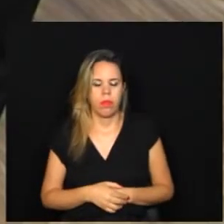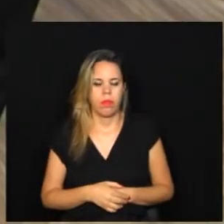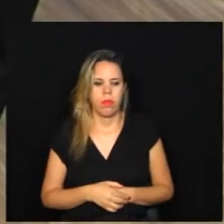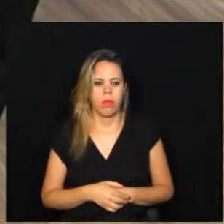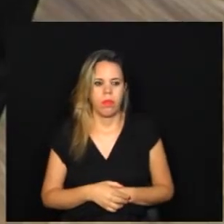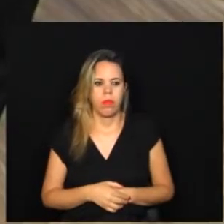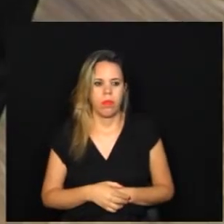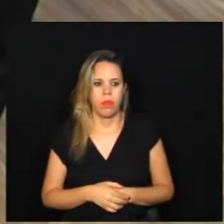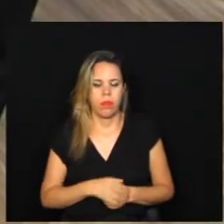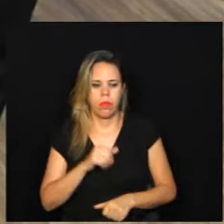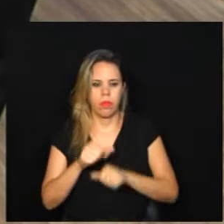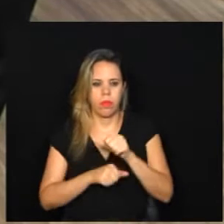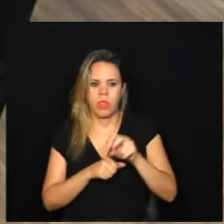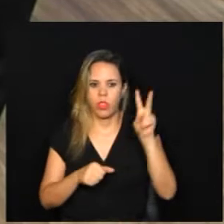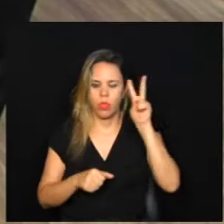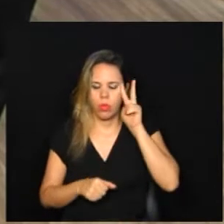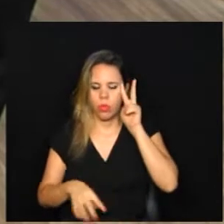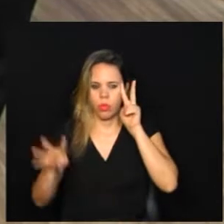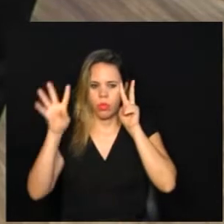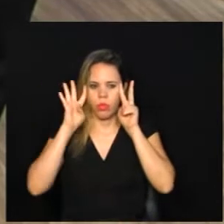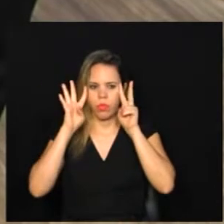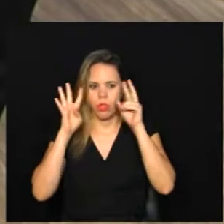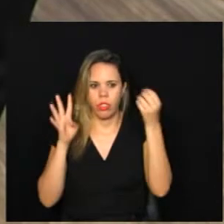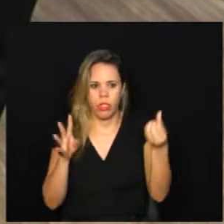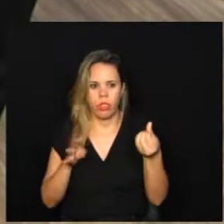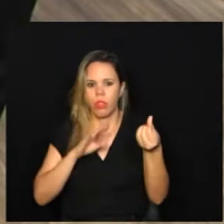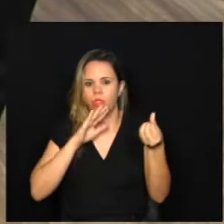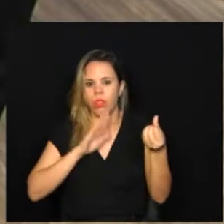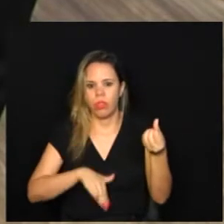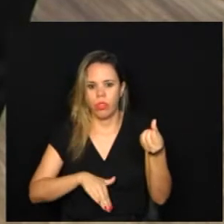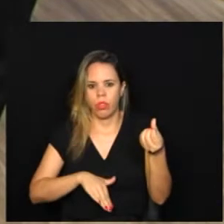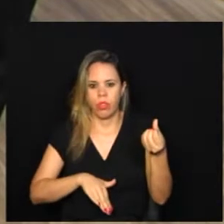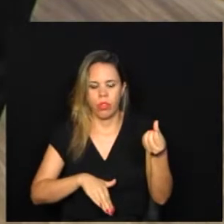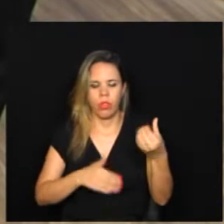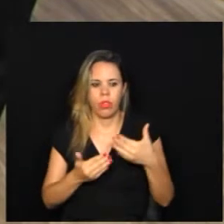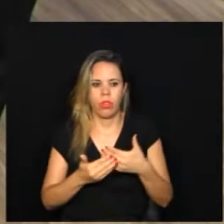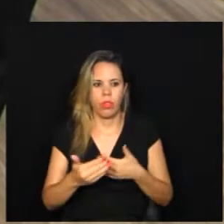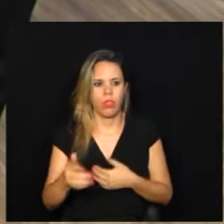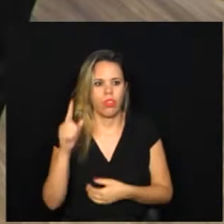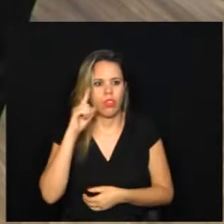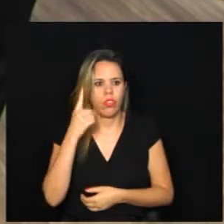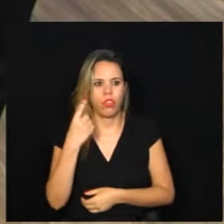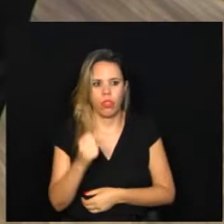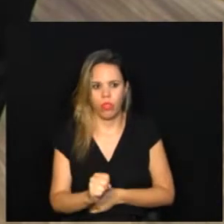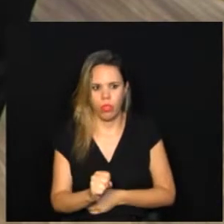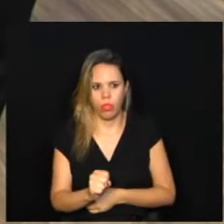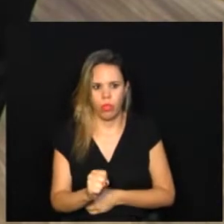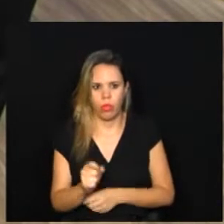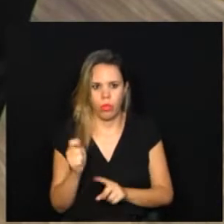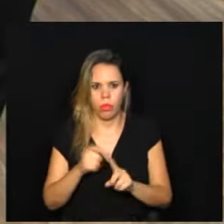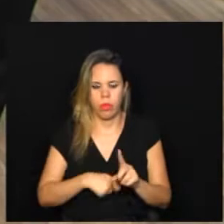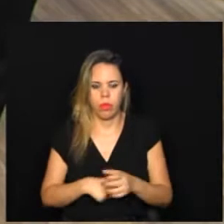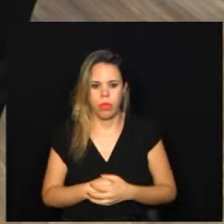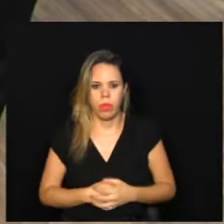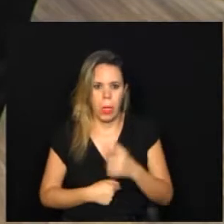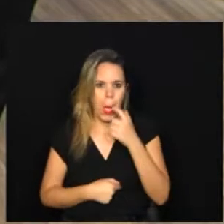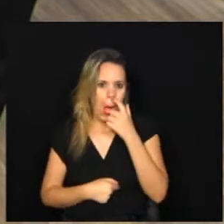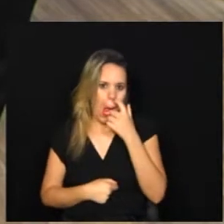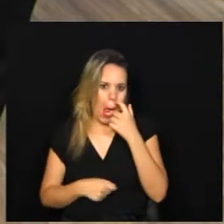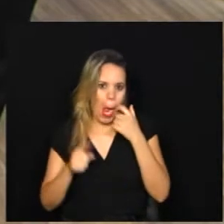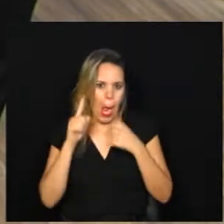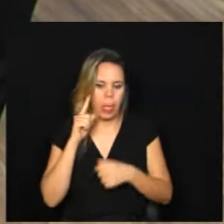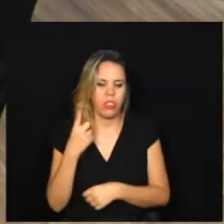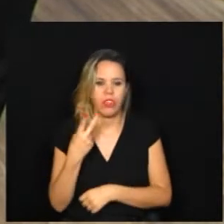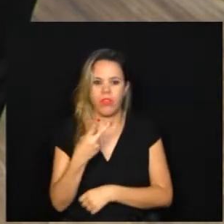agora, segunda e quarta-feira, seis horas da tarde, a partir do dia 18 deste mês. Não, partir do dia 22,